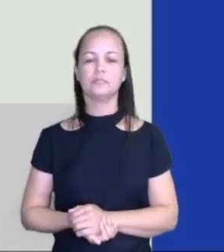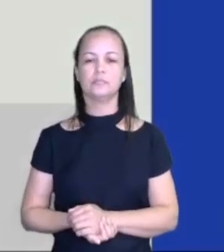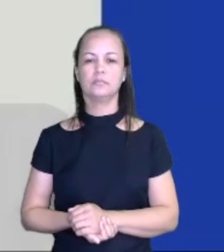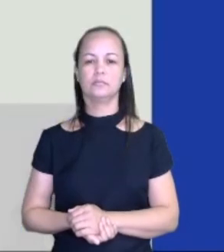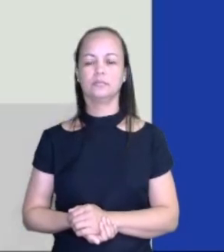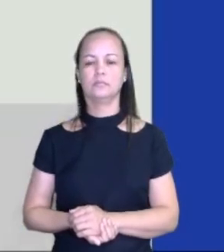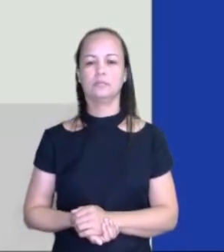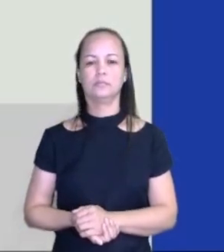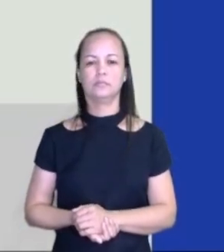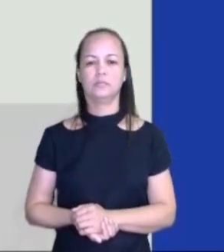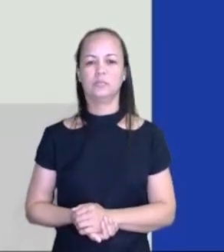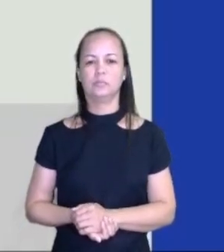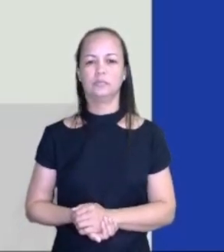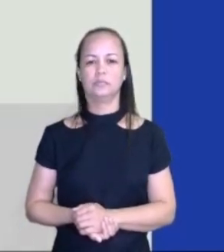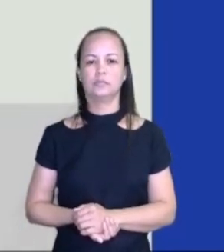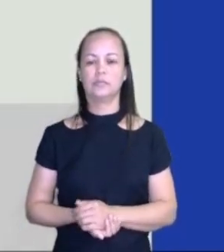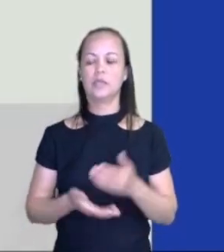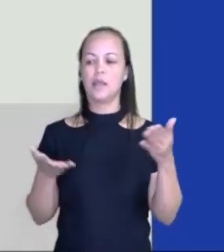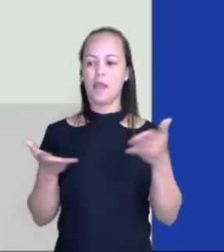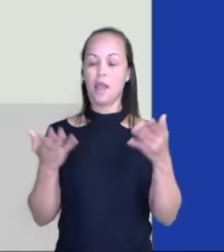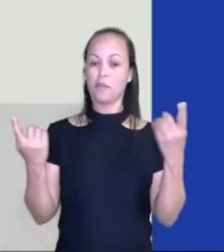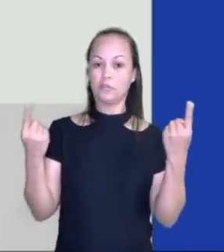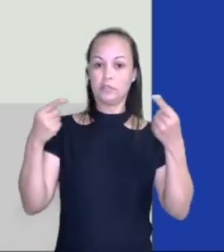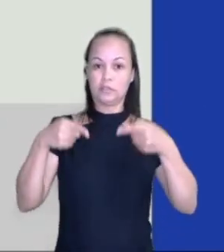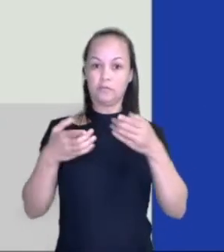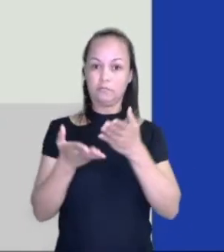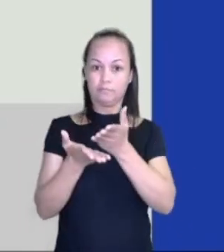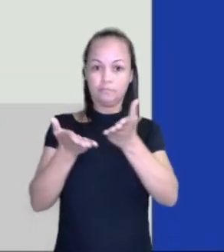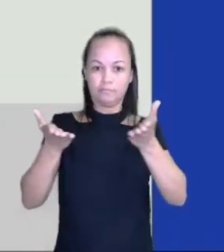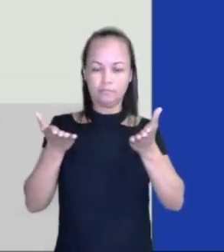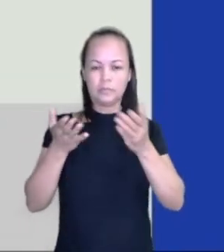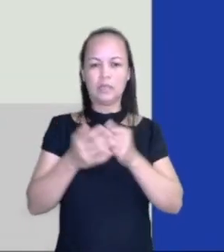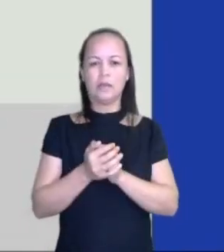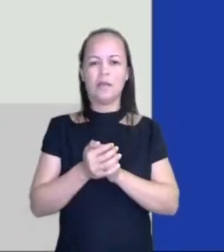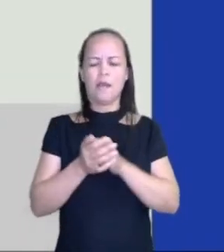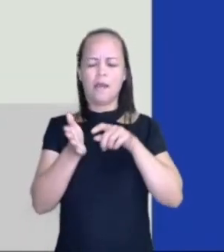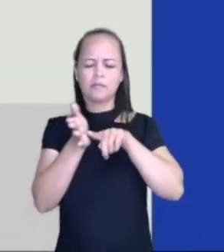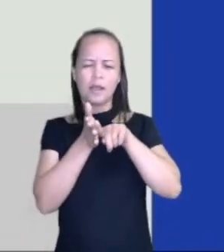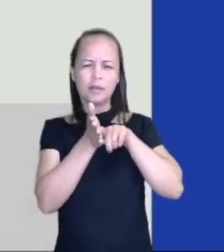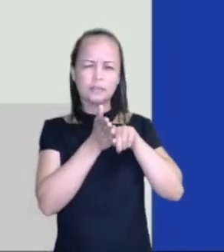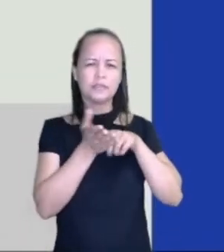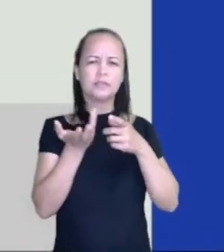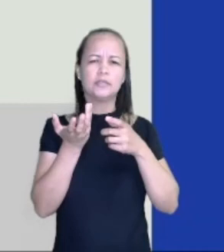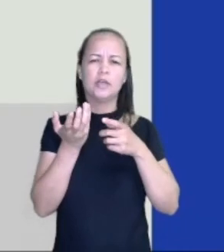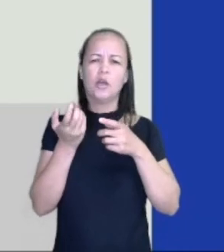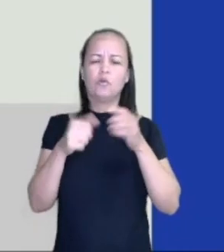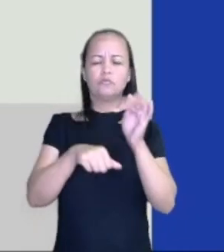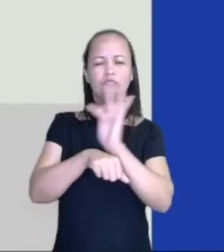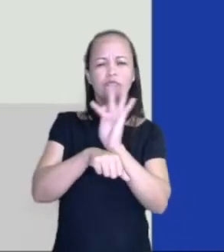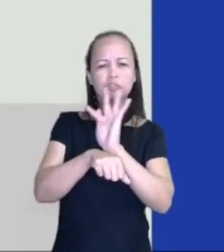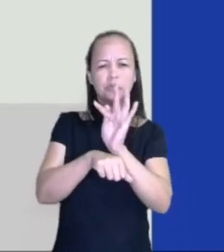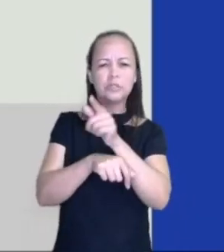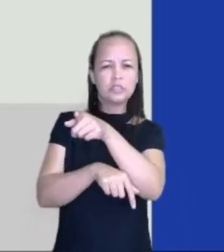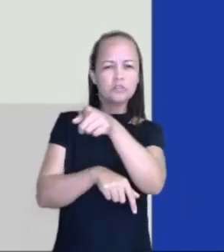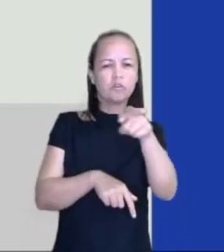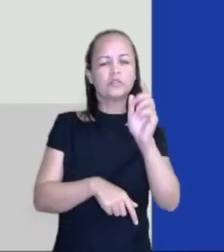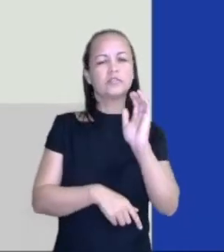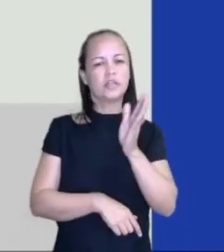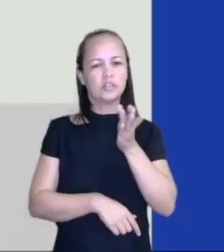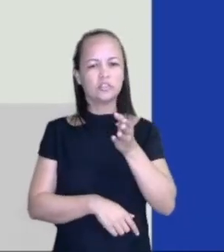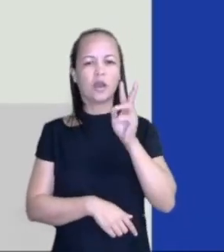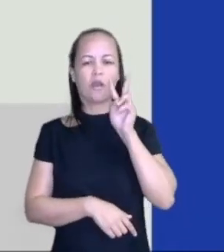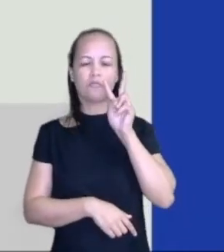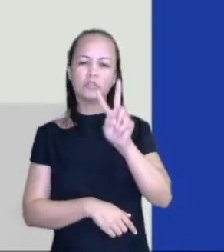Bom, agora o desafio é você. Comece a analisar alguns dos últimos filmes que você assistiu e